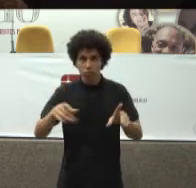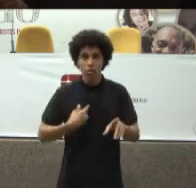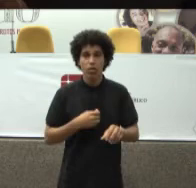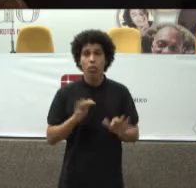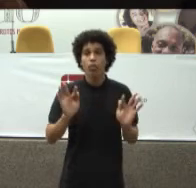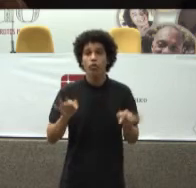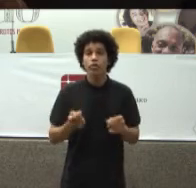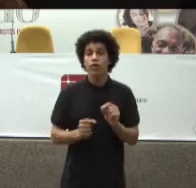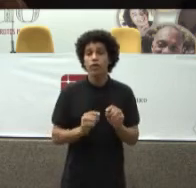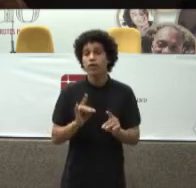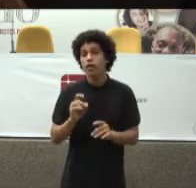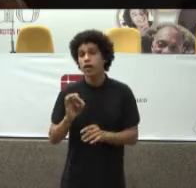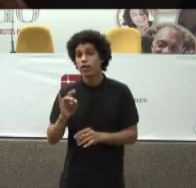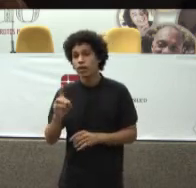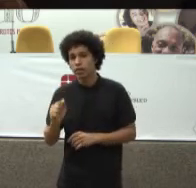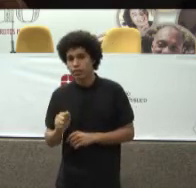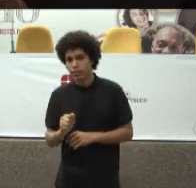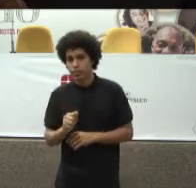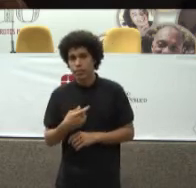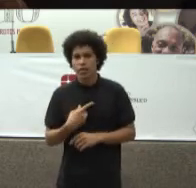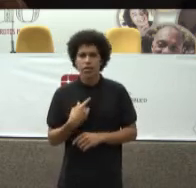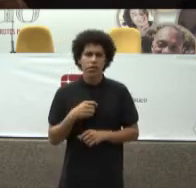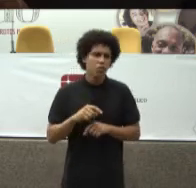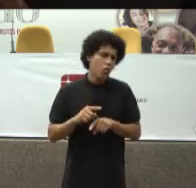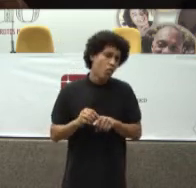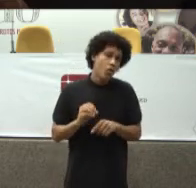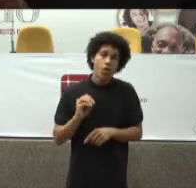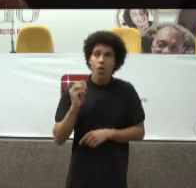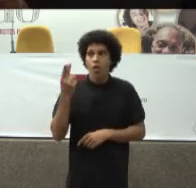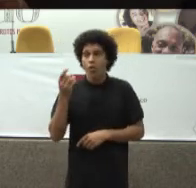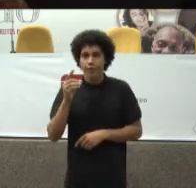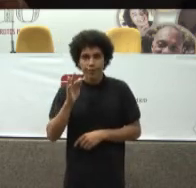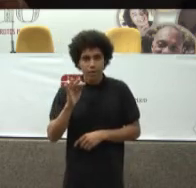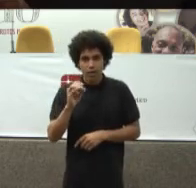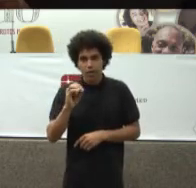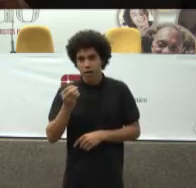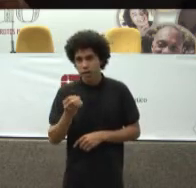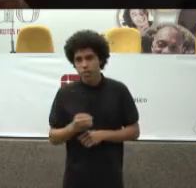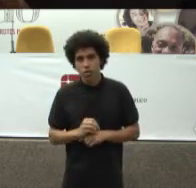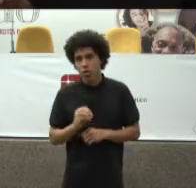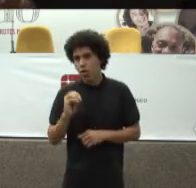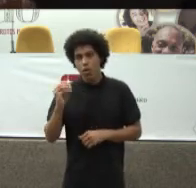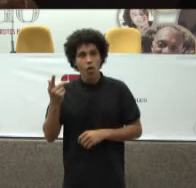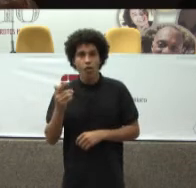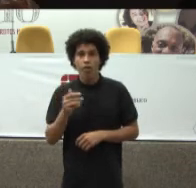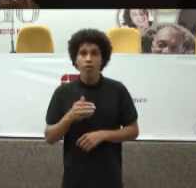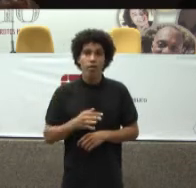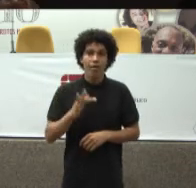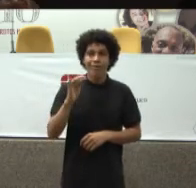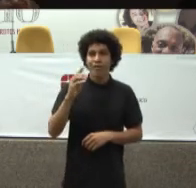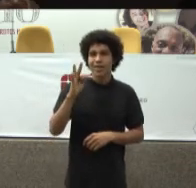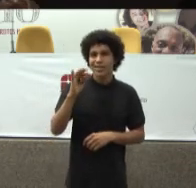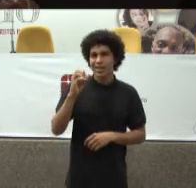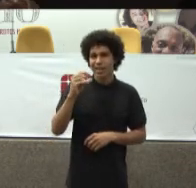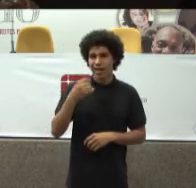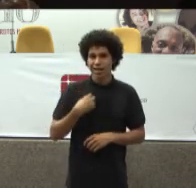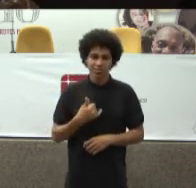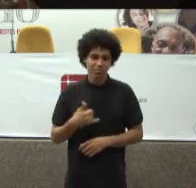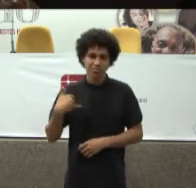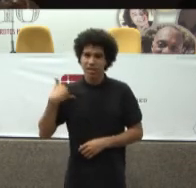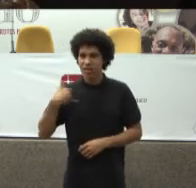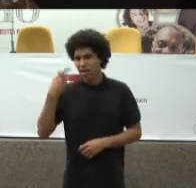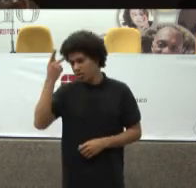Por finalidade Seja por Finalidade Seja por Faixa etária Então